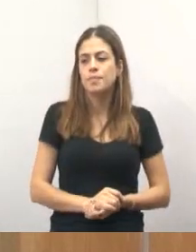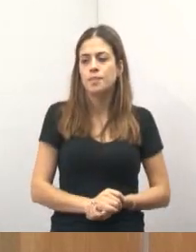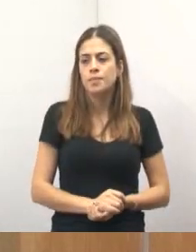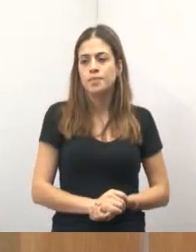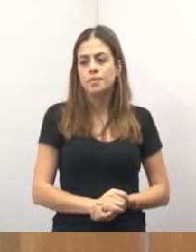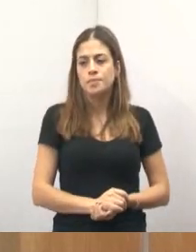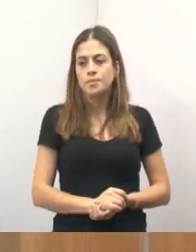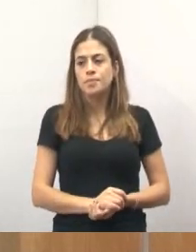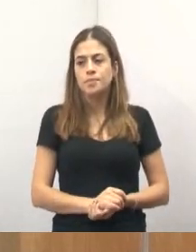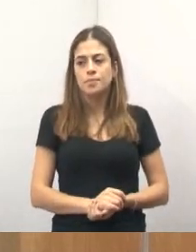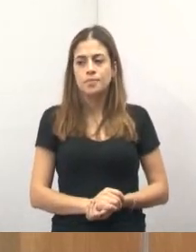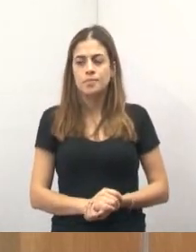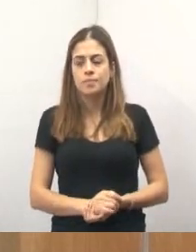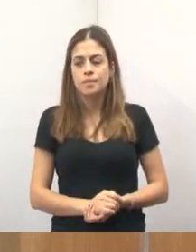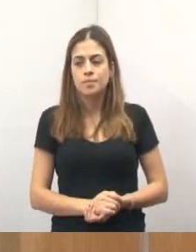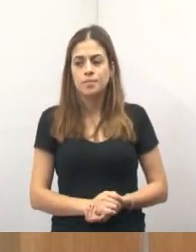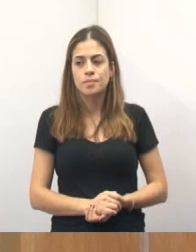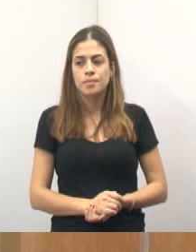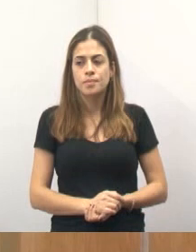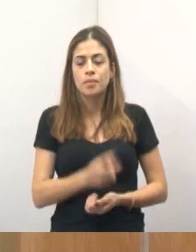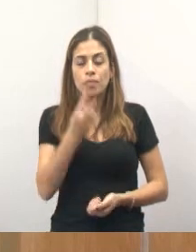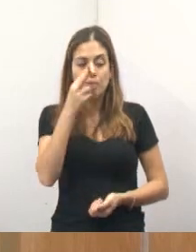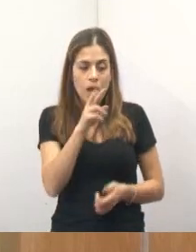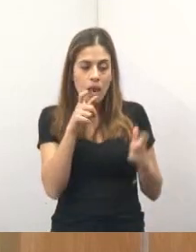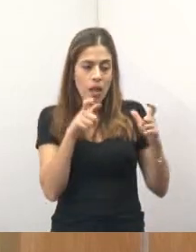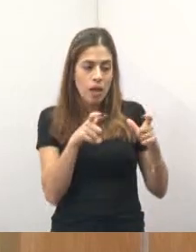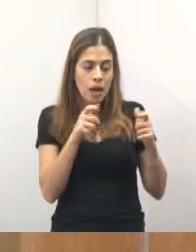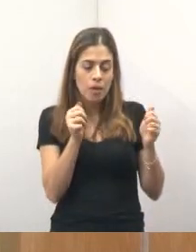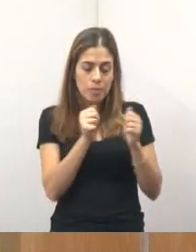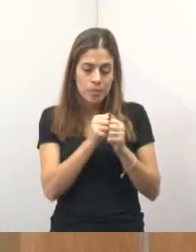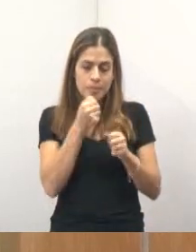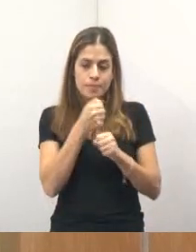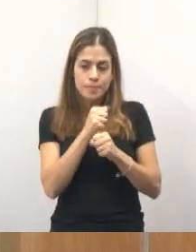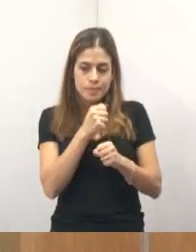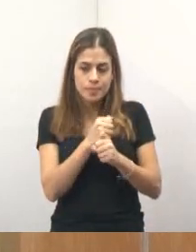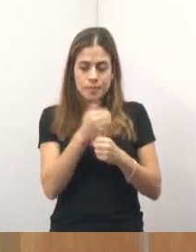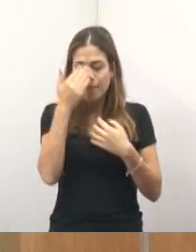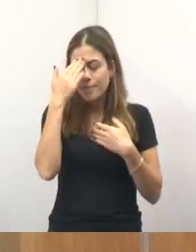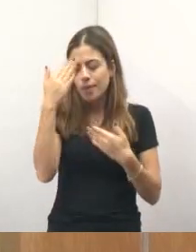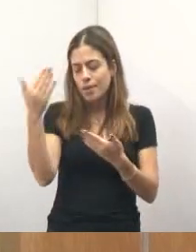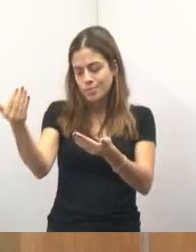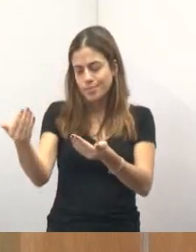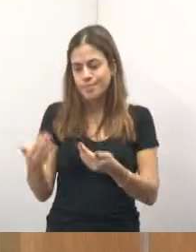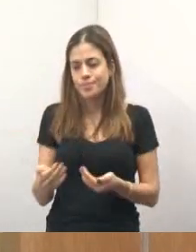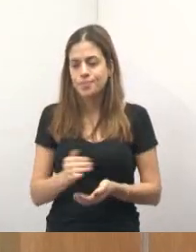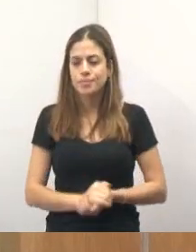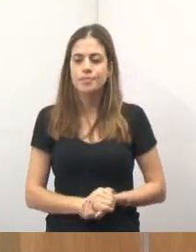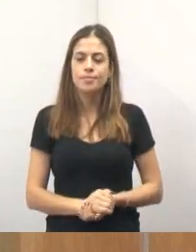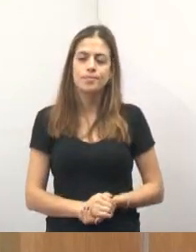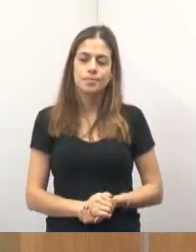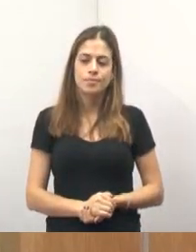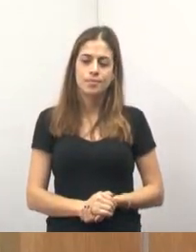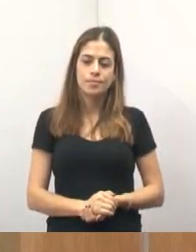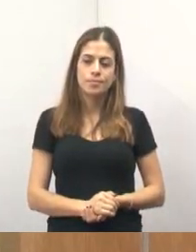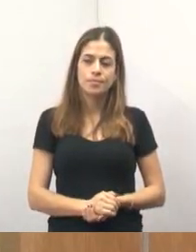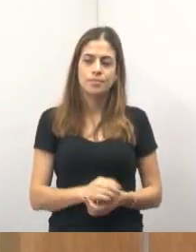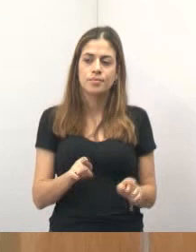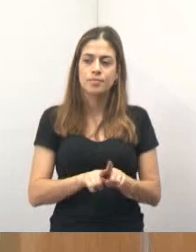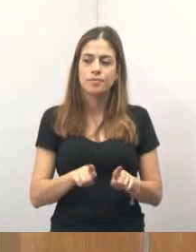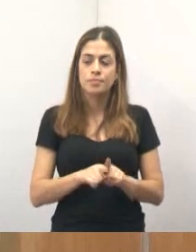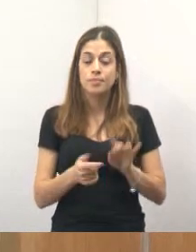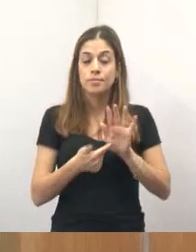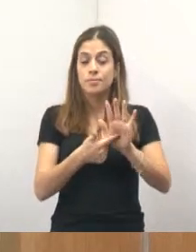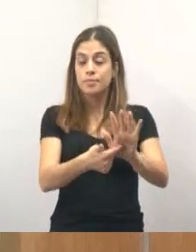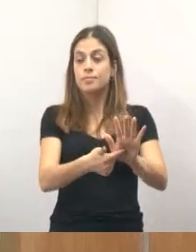vendo o local, acompanhando a obra. Obrigado aí pelo atendimento. Tá bom, Nogueira? Também gostaria de